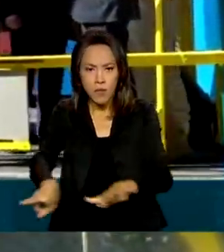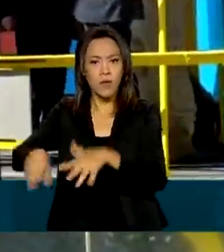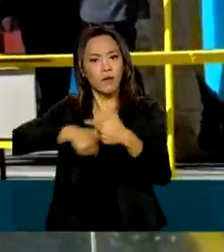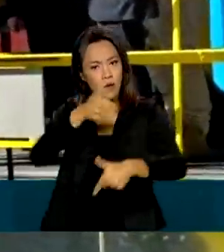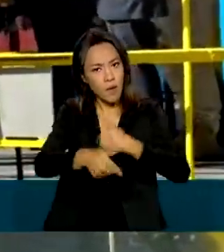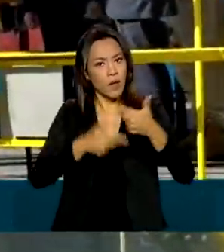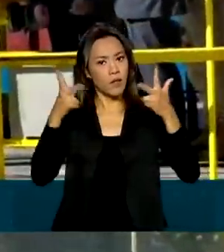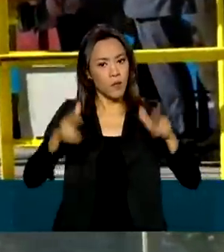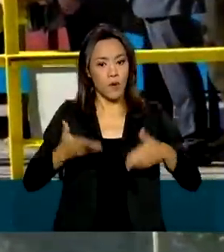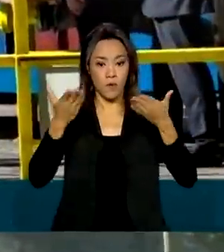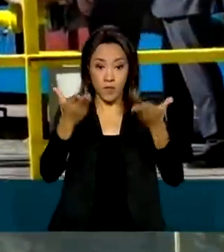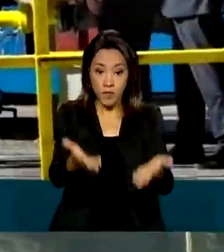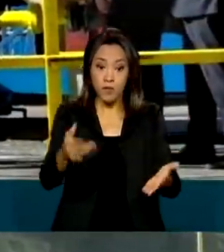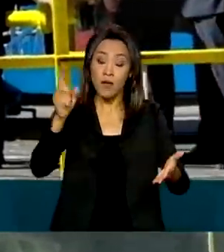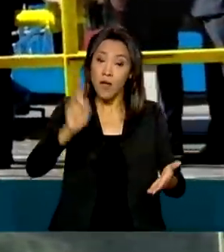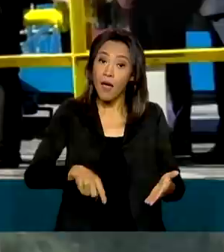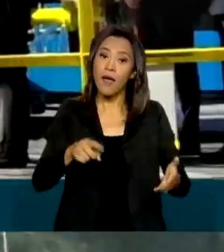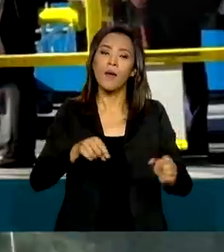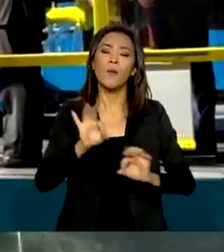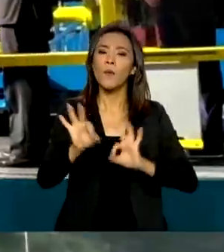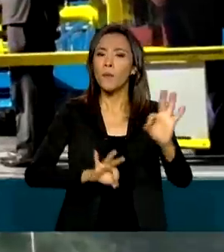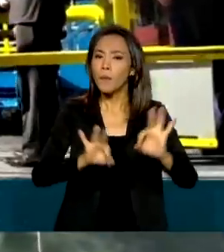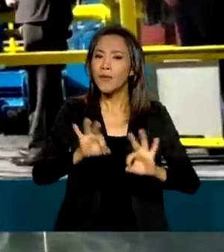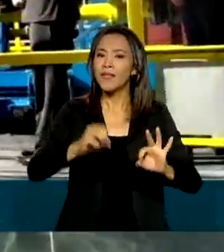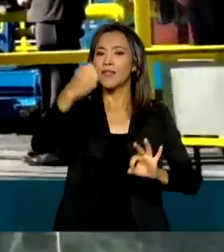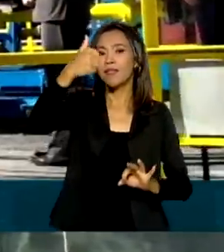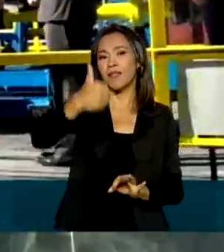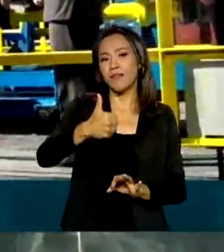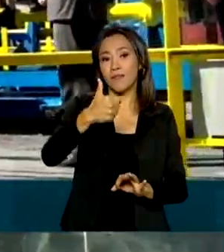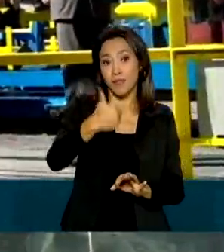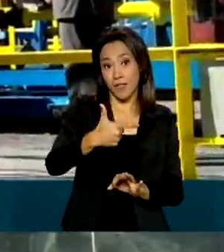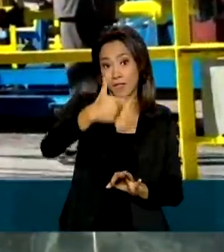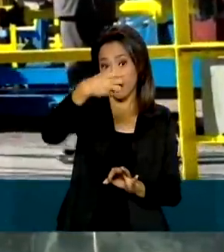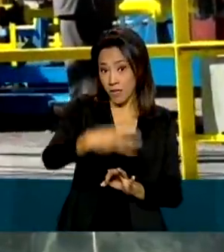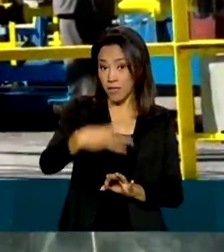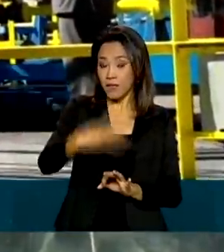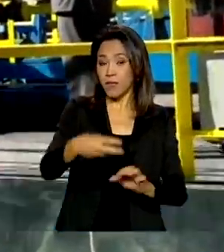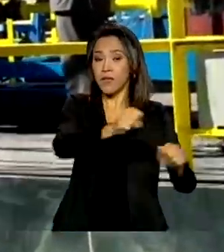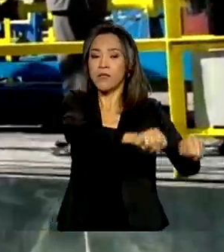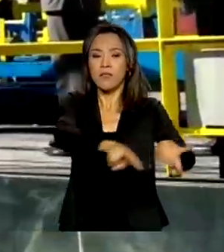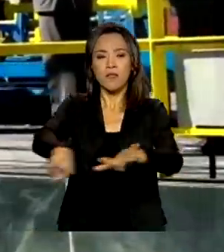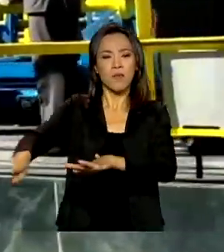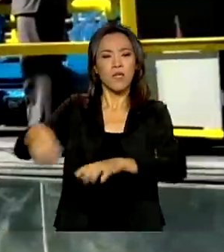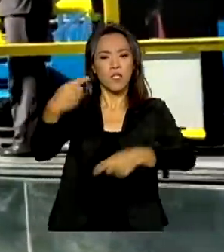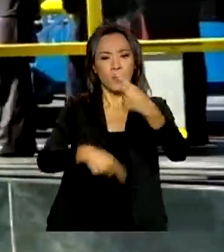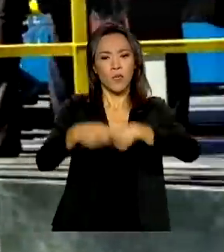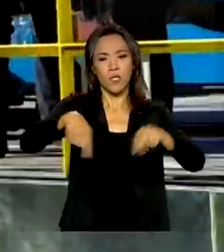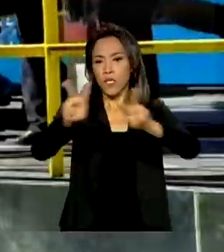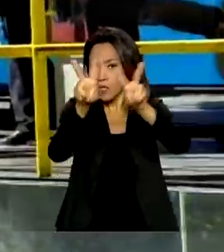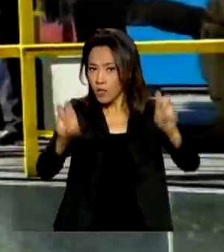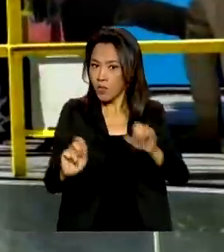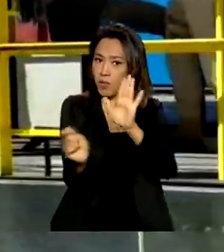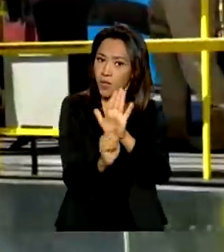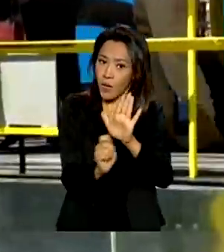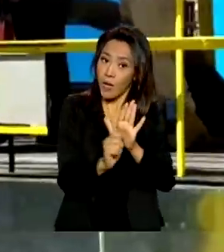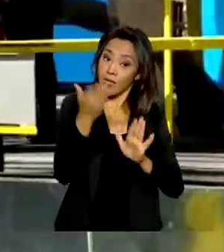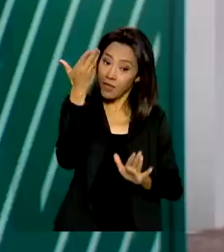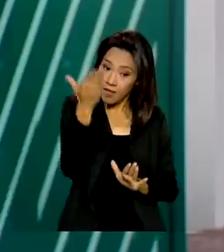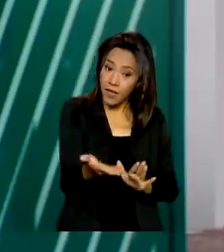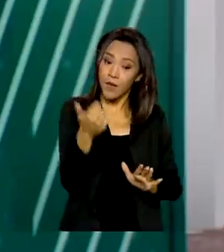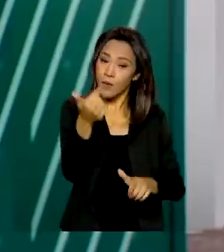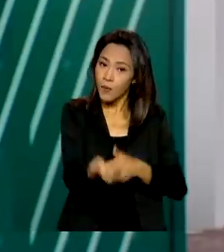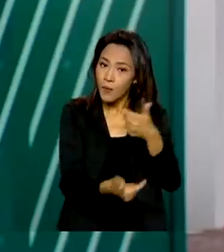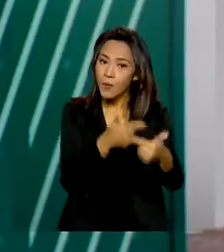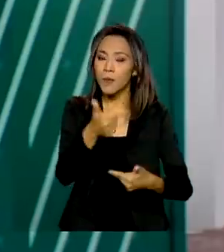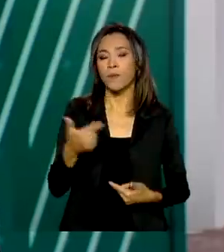tipo. A ação faz parte da 23ª Semana Nacional de Políticas sobre Drogas, e é um dos eixos da Operação Narco Brasil.